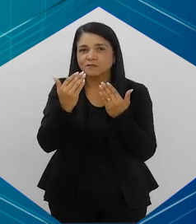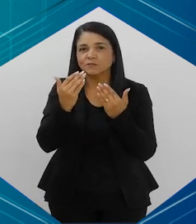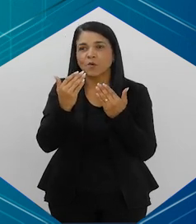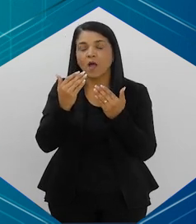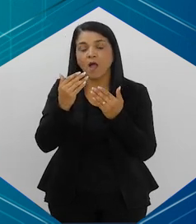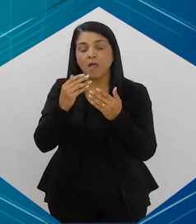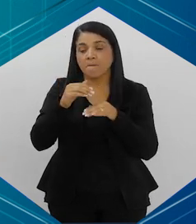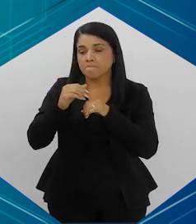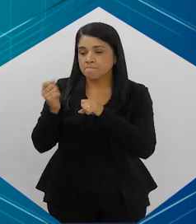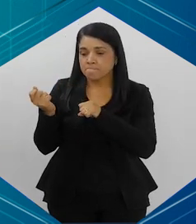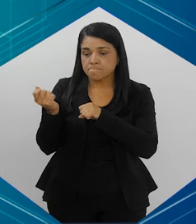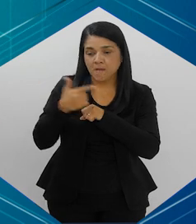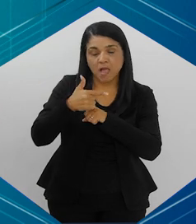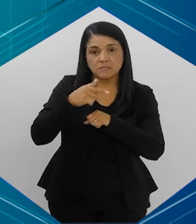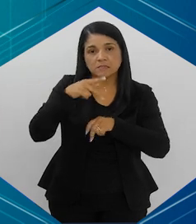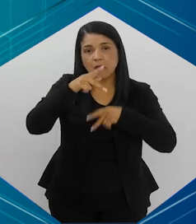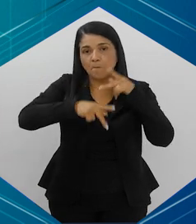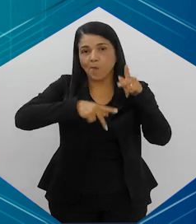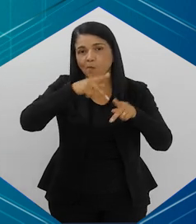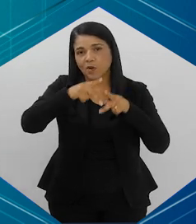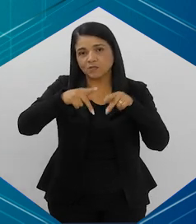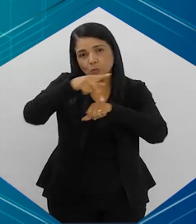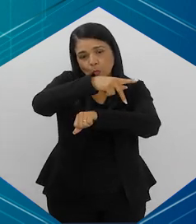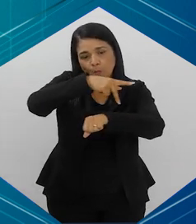mais do que a população